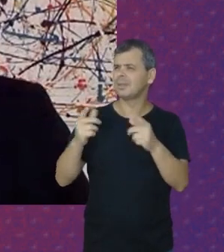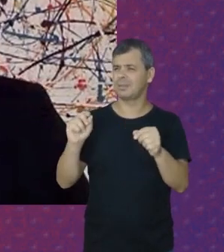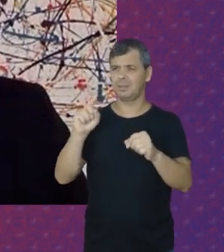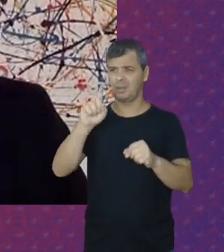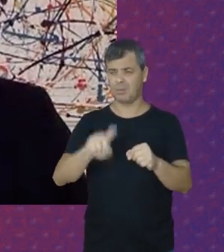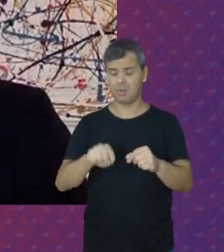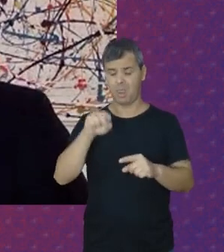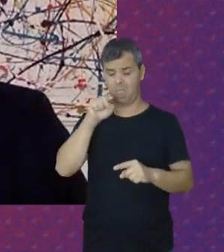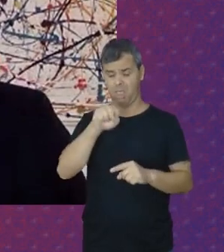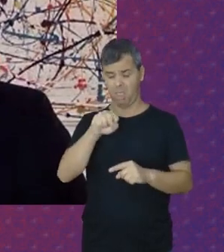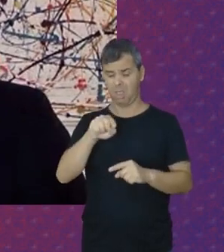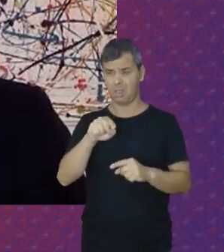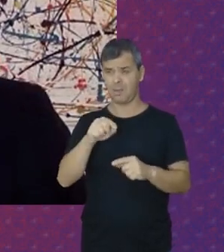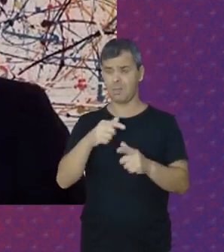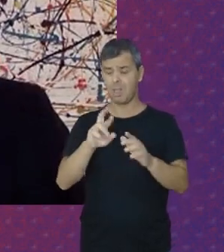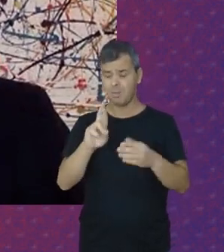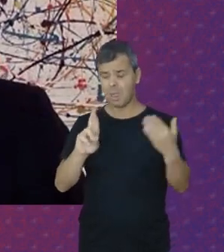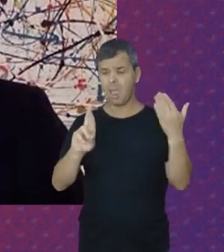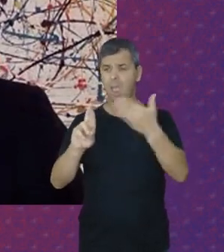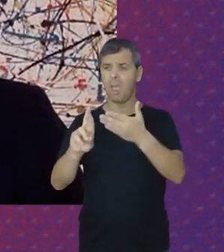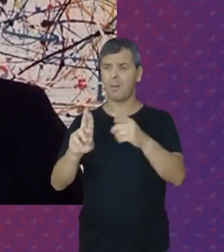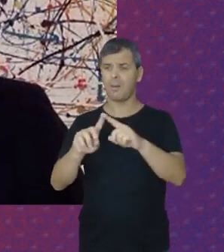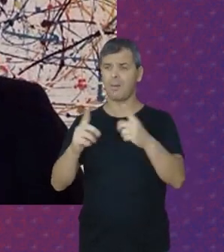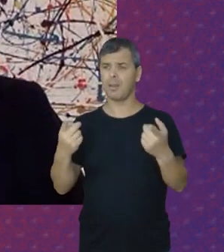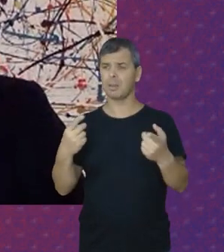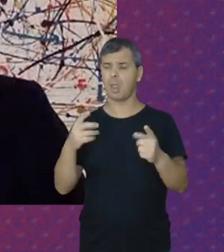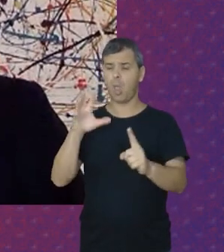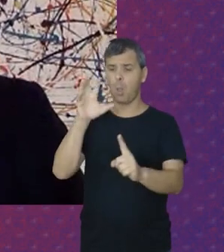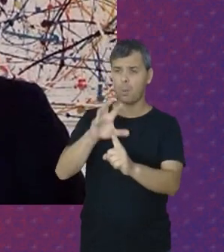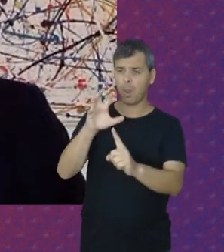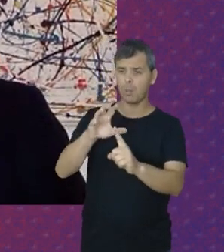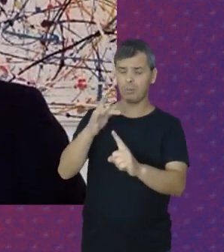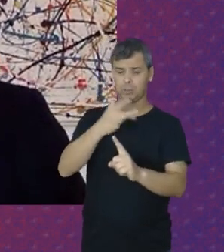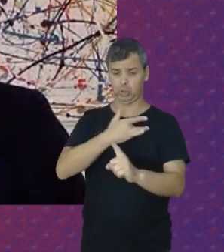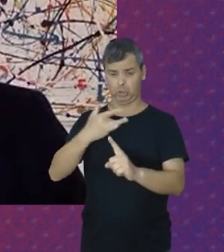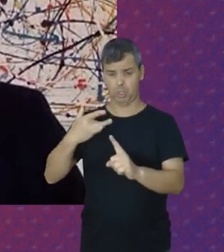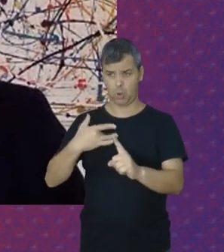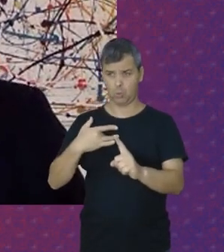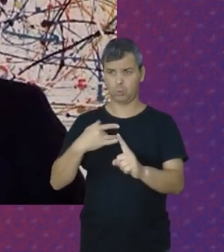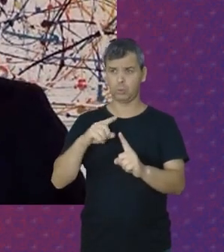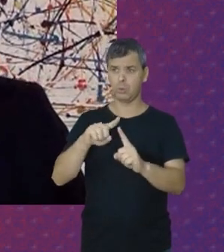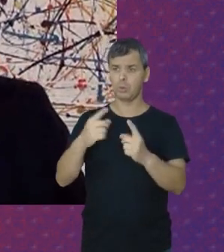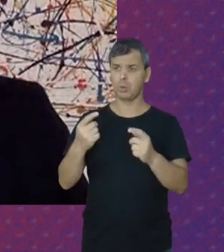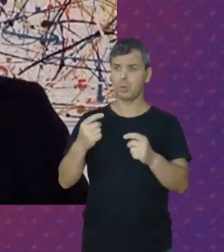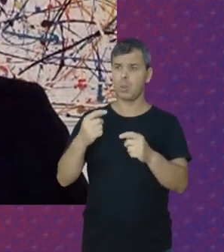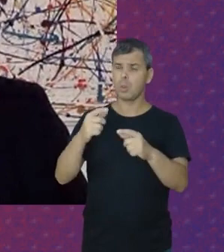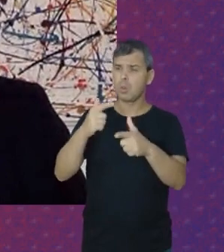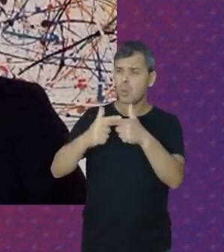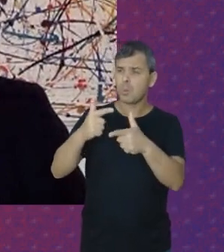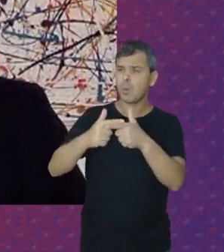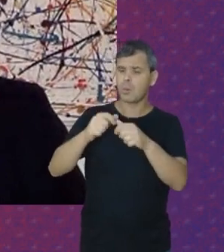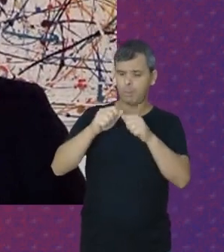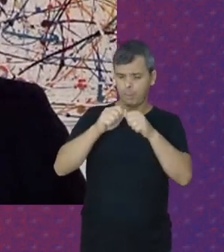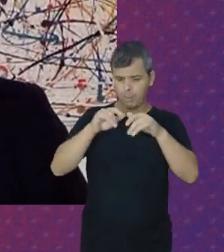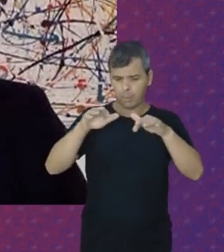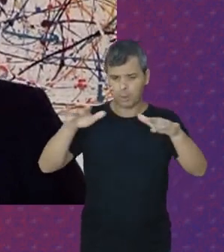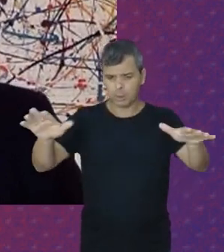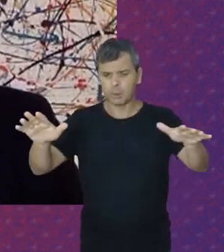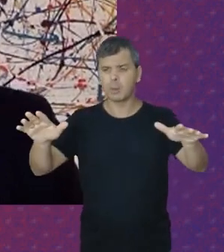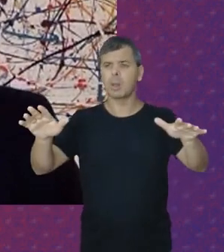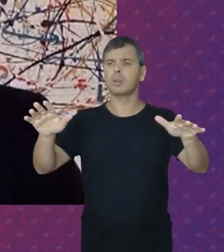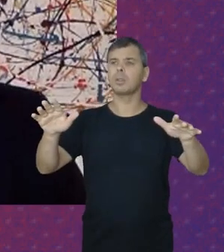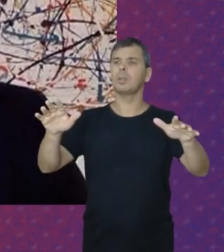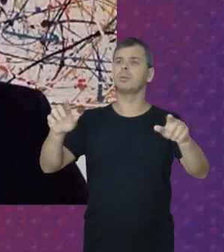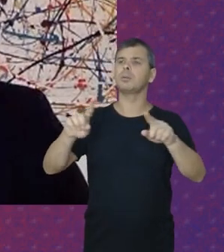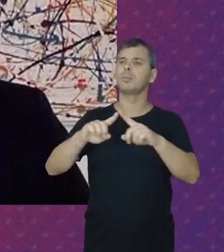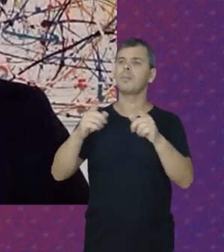este motivo Representariam Uma ameaça Sanitária Em razão Do risco De disseminação De doenças Venéreas